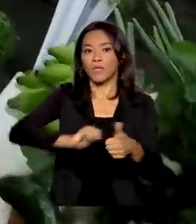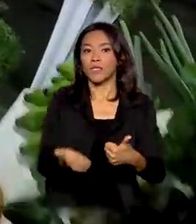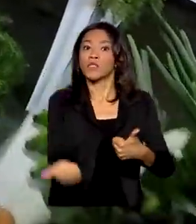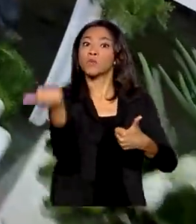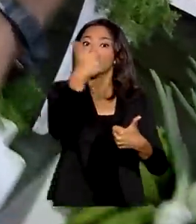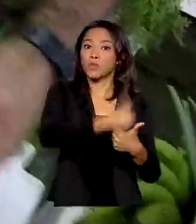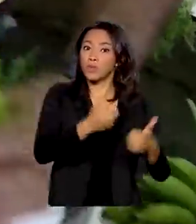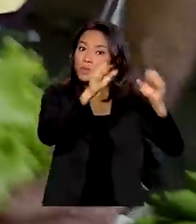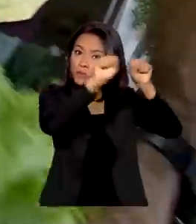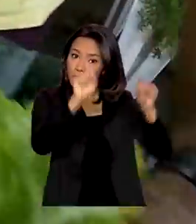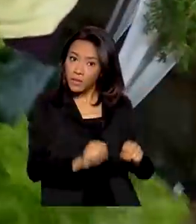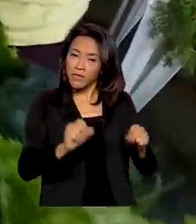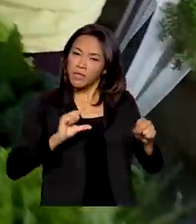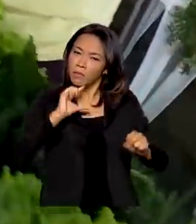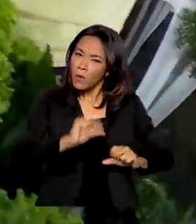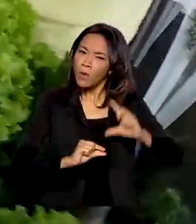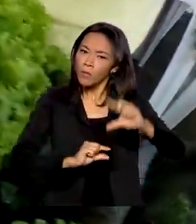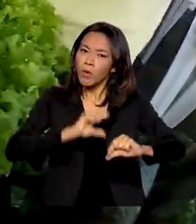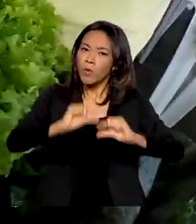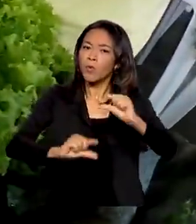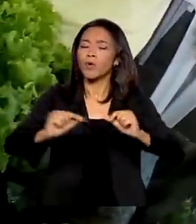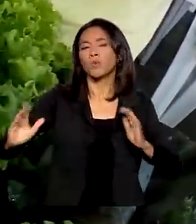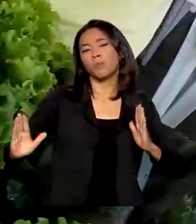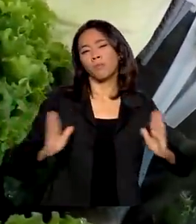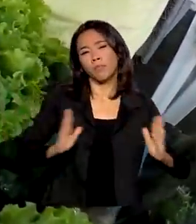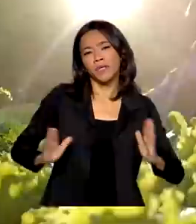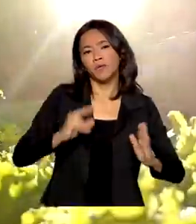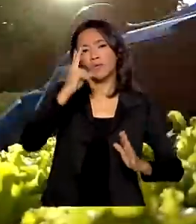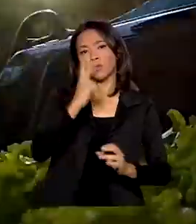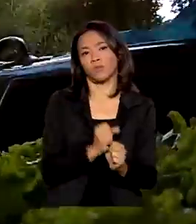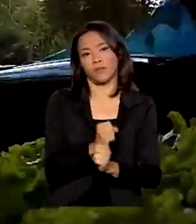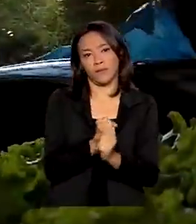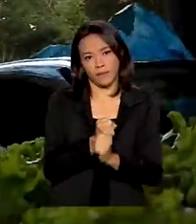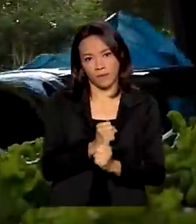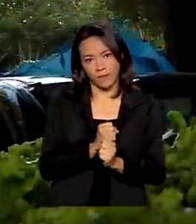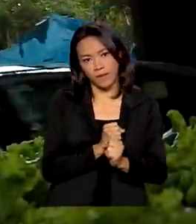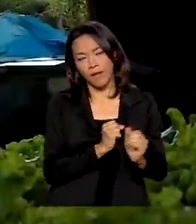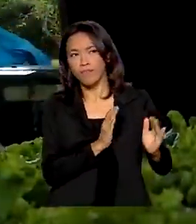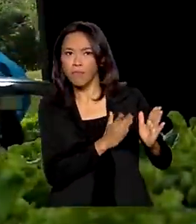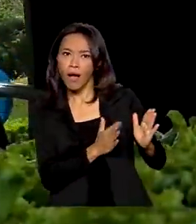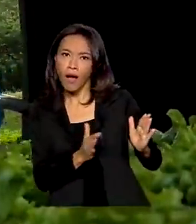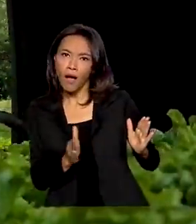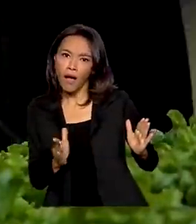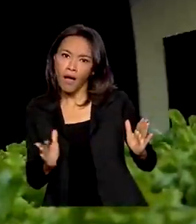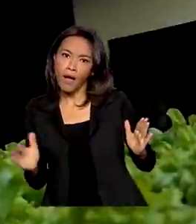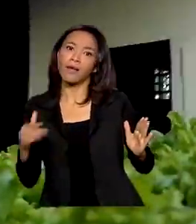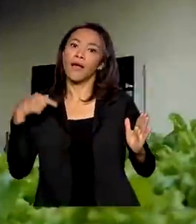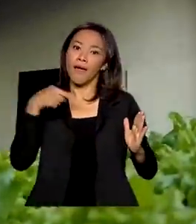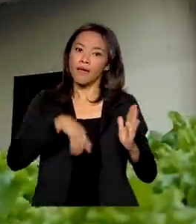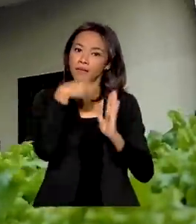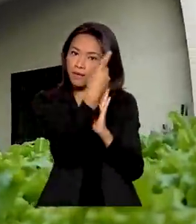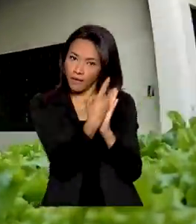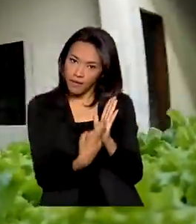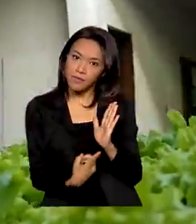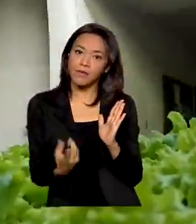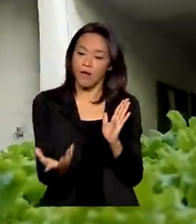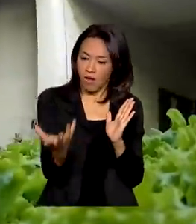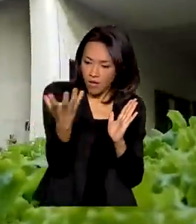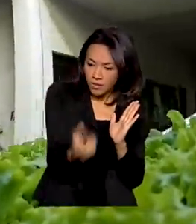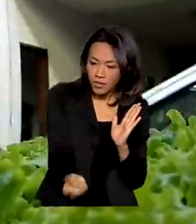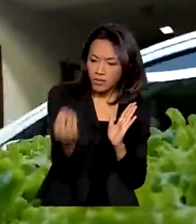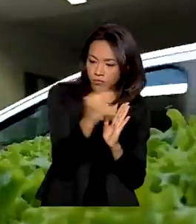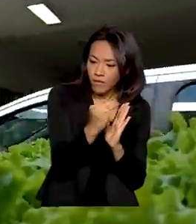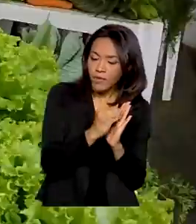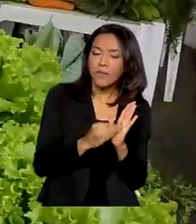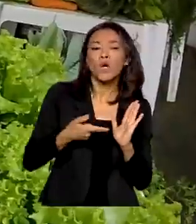gradual e vai ocorrer em um prazo de dois anos. Até lá, a declaração de aptidão ao Pronaf continua